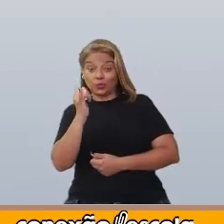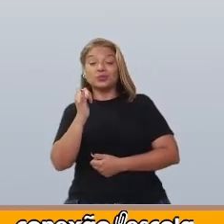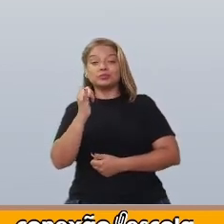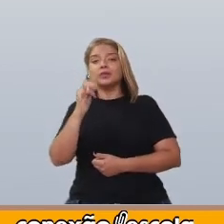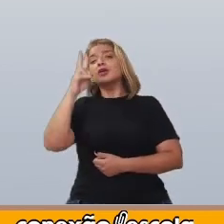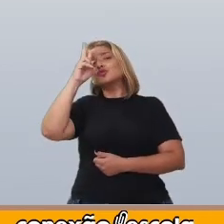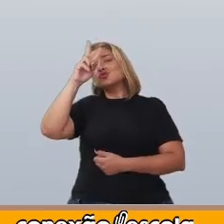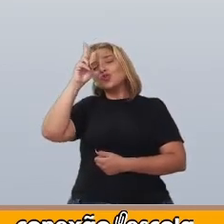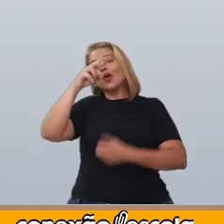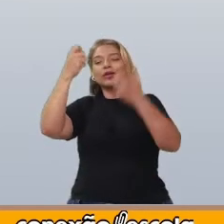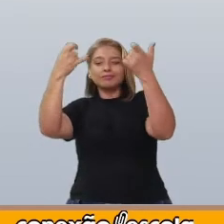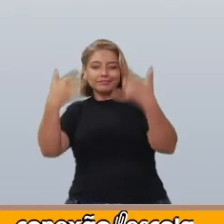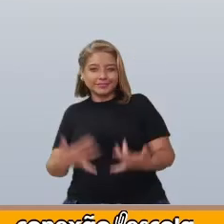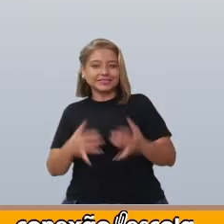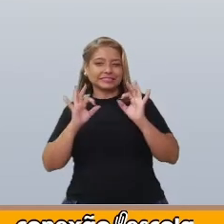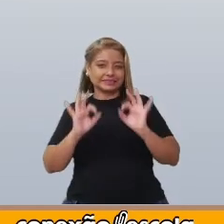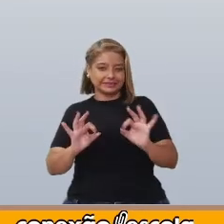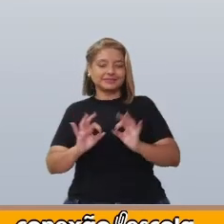história contada.